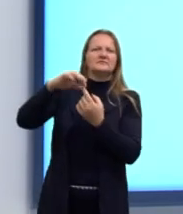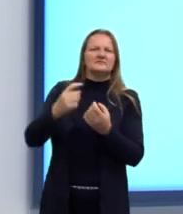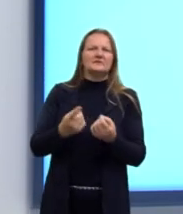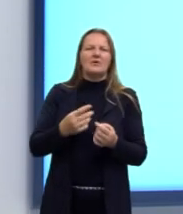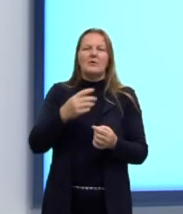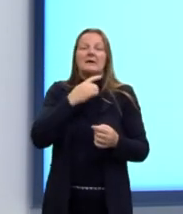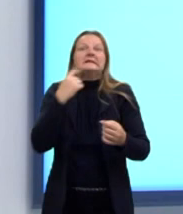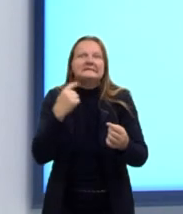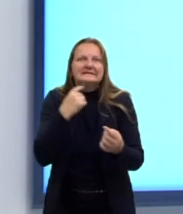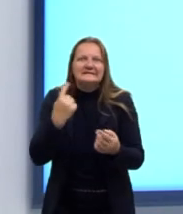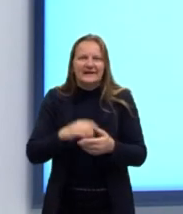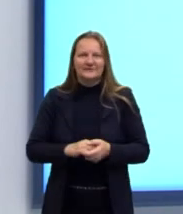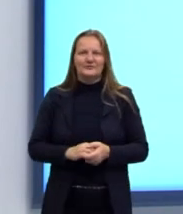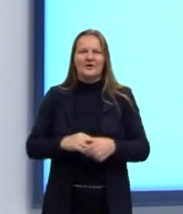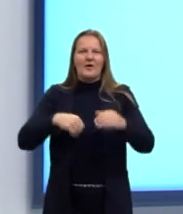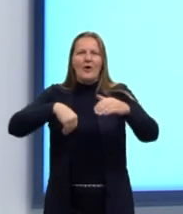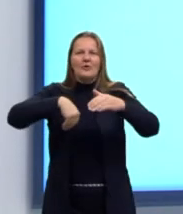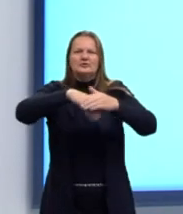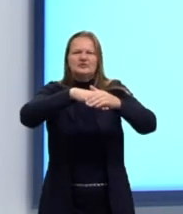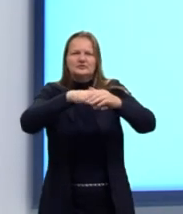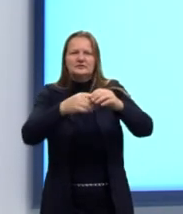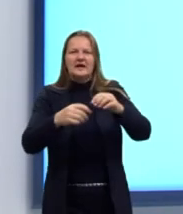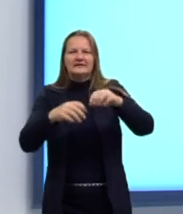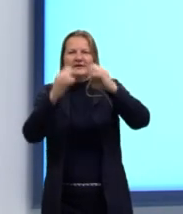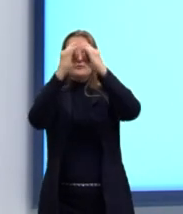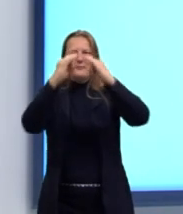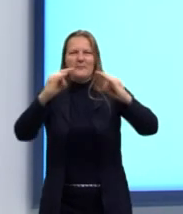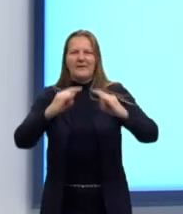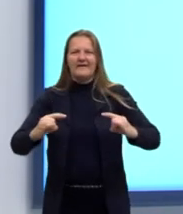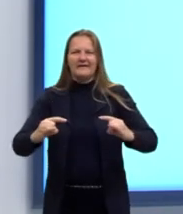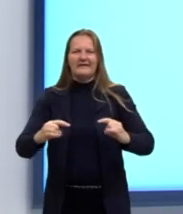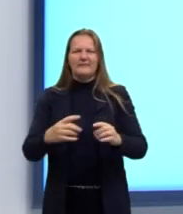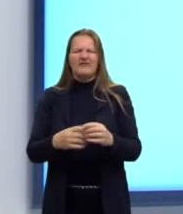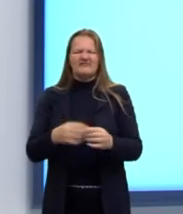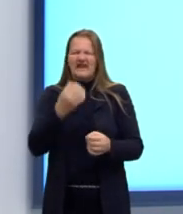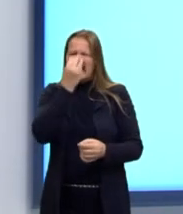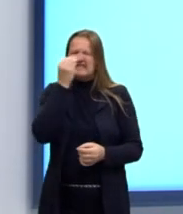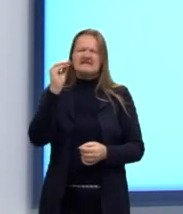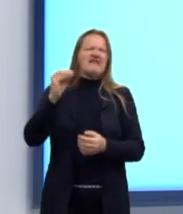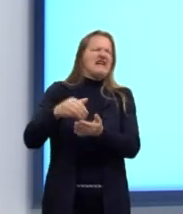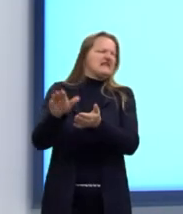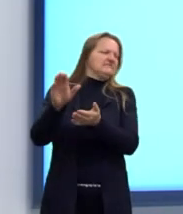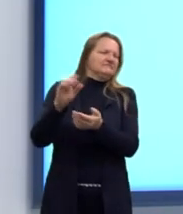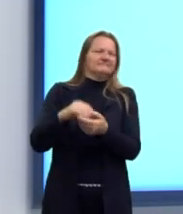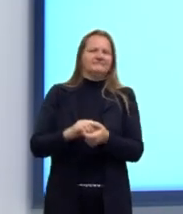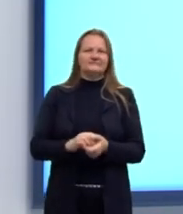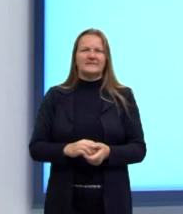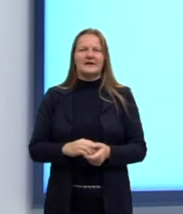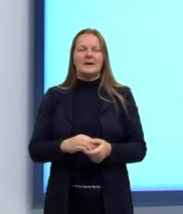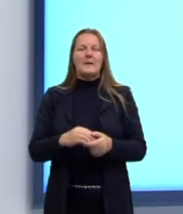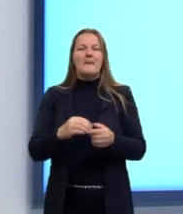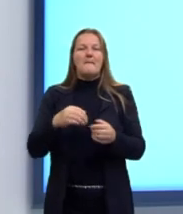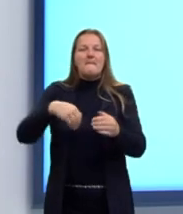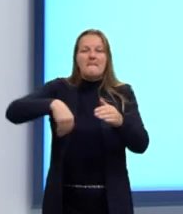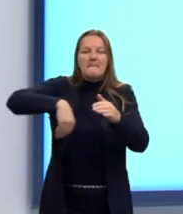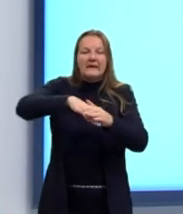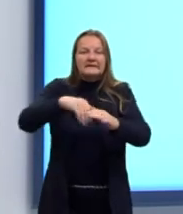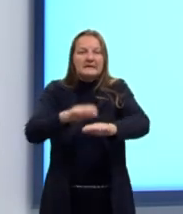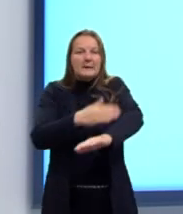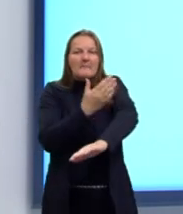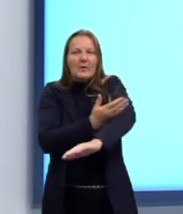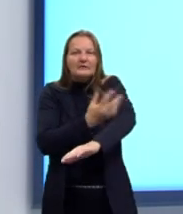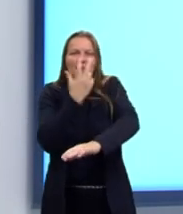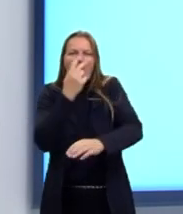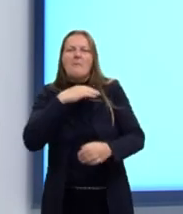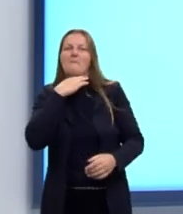Aqui chutar o pé da barraca. Bater as botas. Trocar